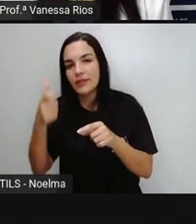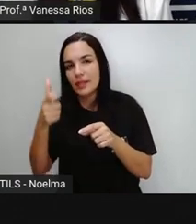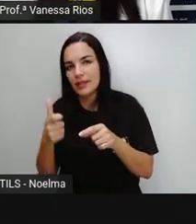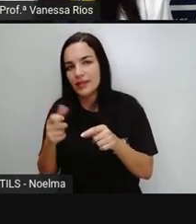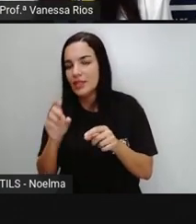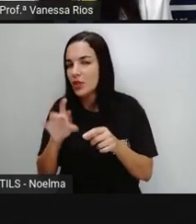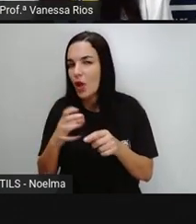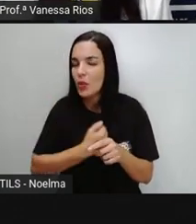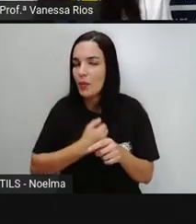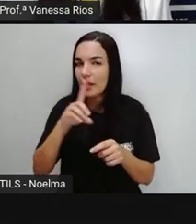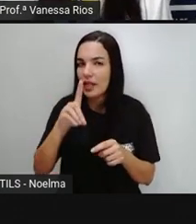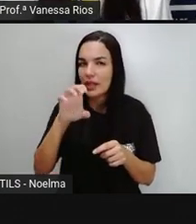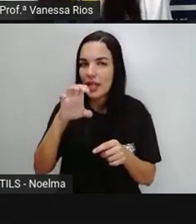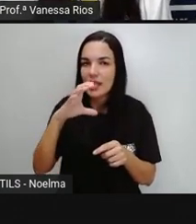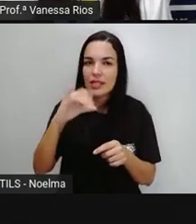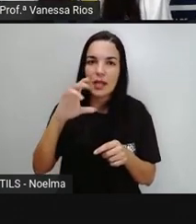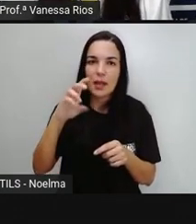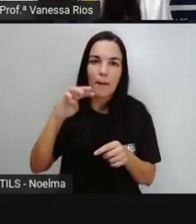decimais